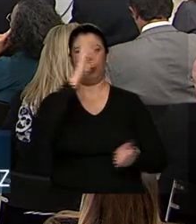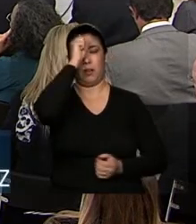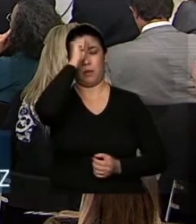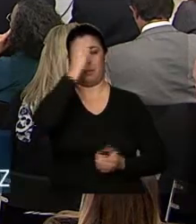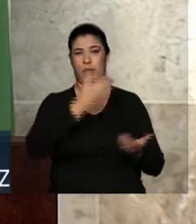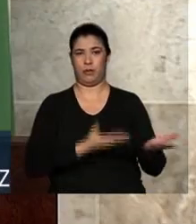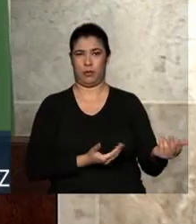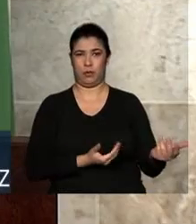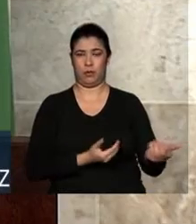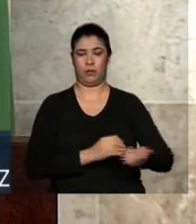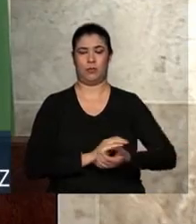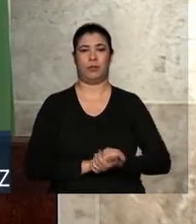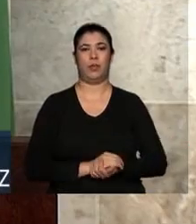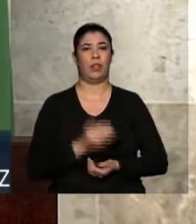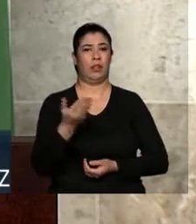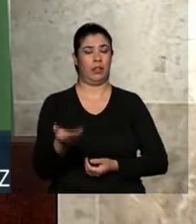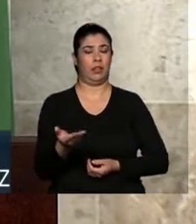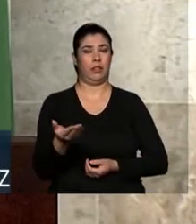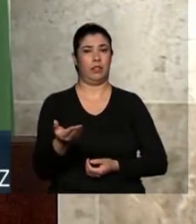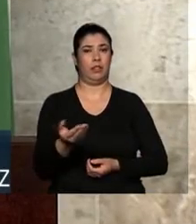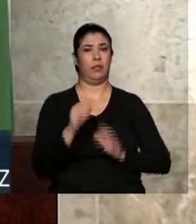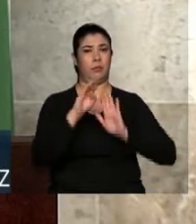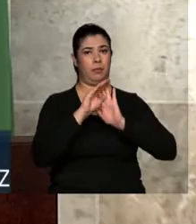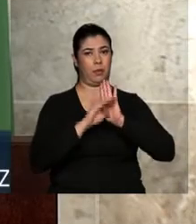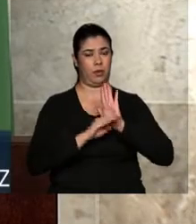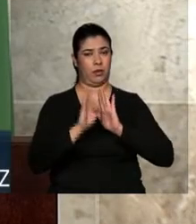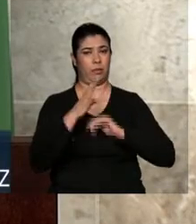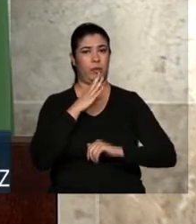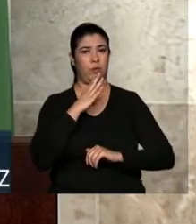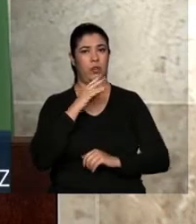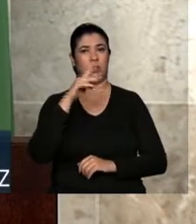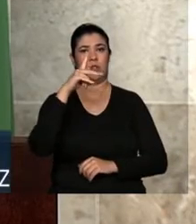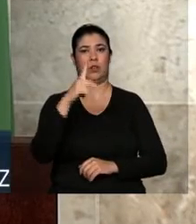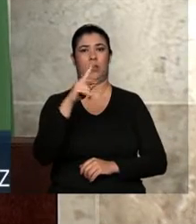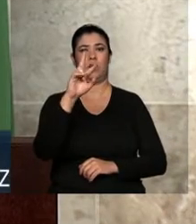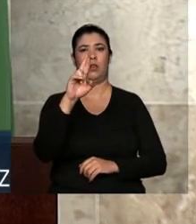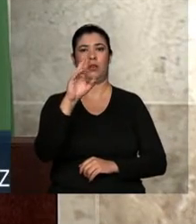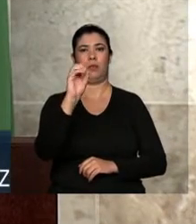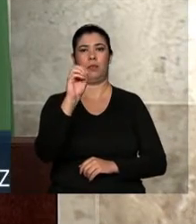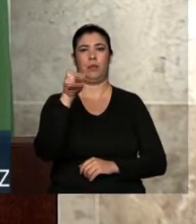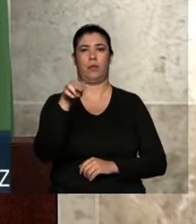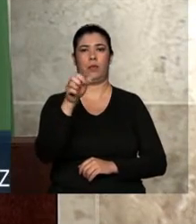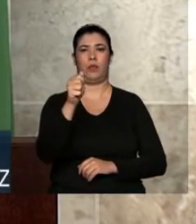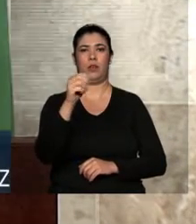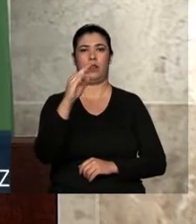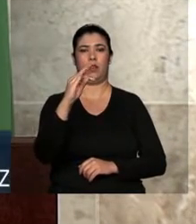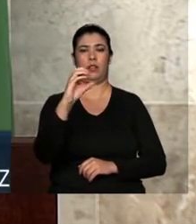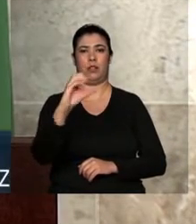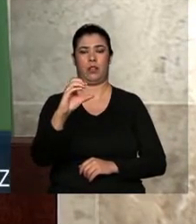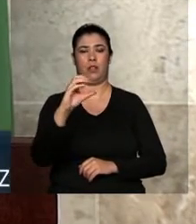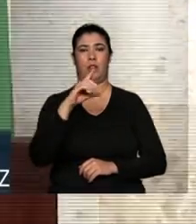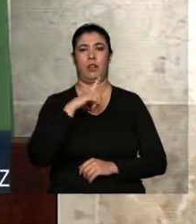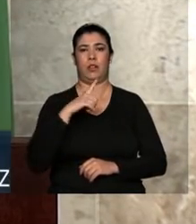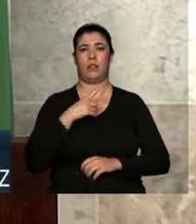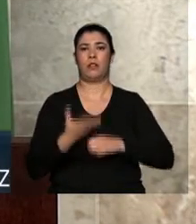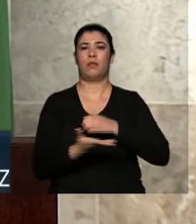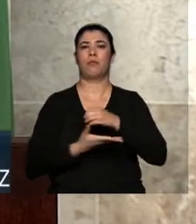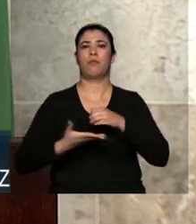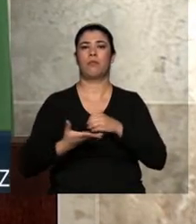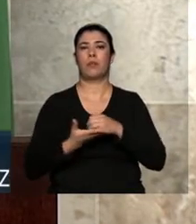é um programa que teve seu sucesso baseado na cooperação,